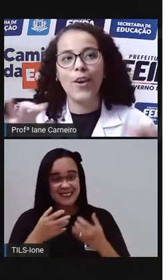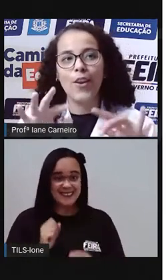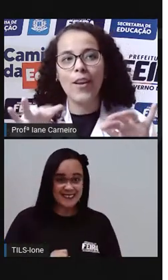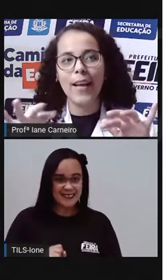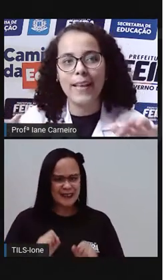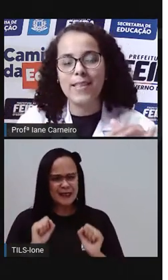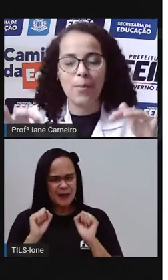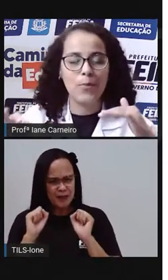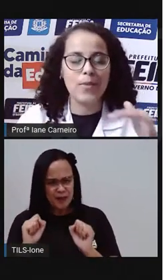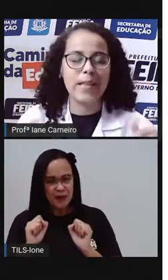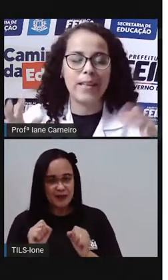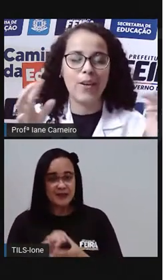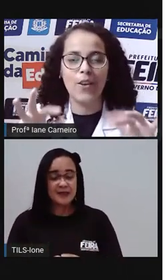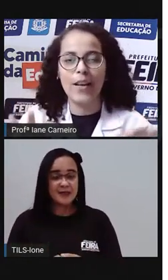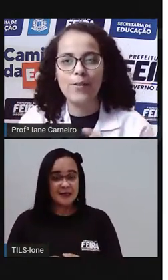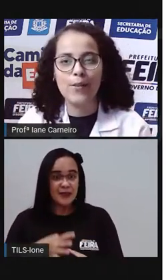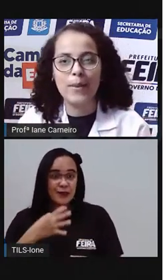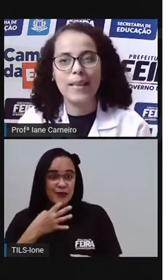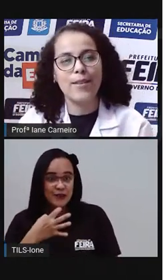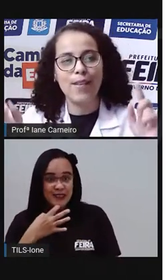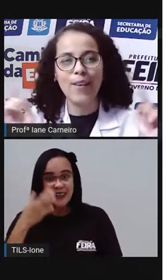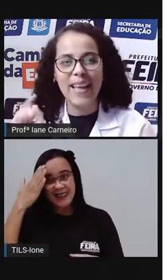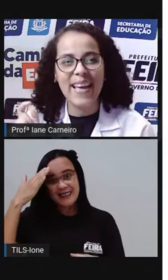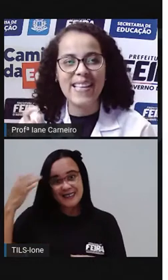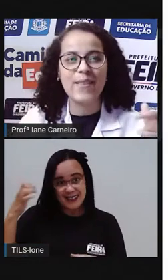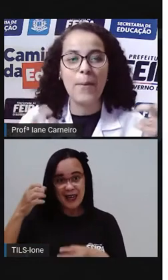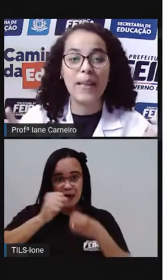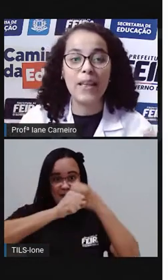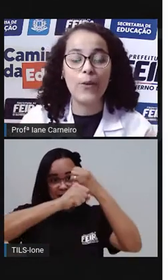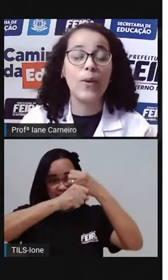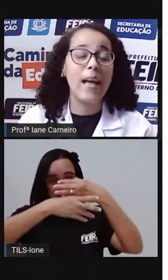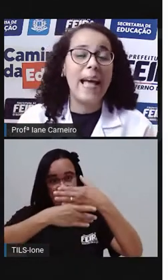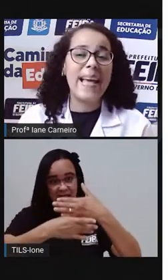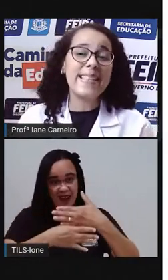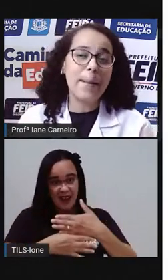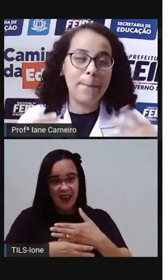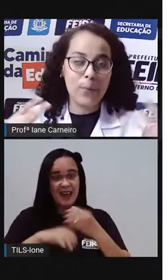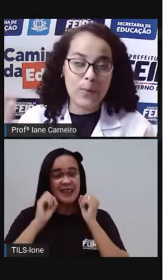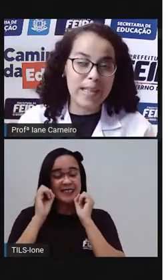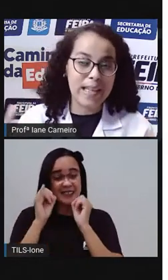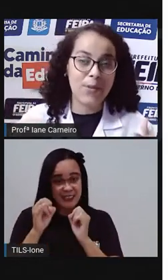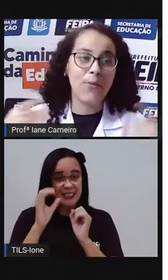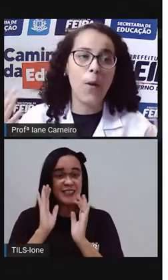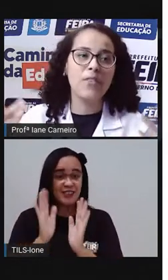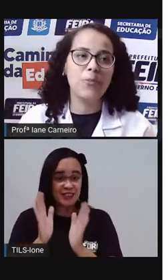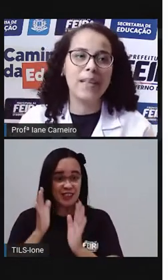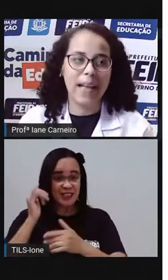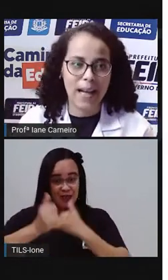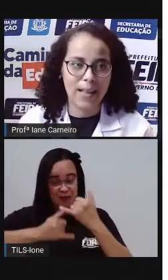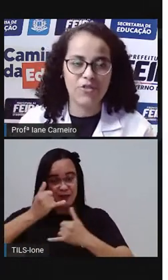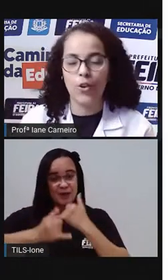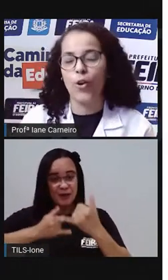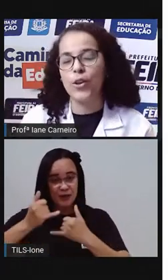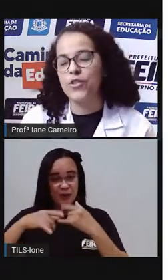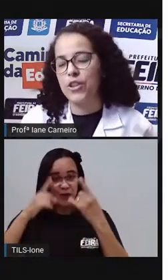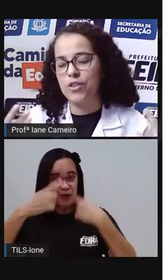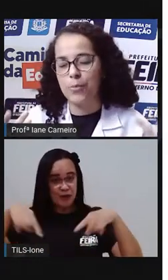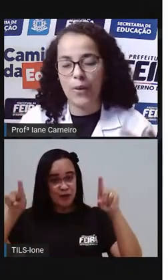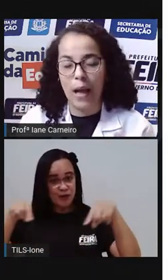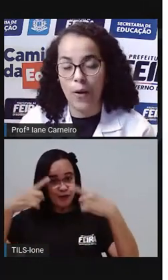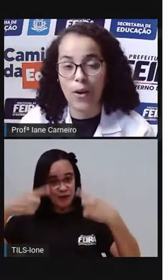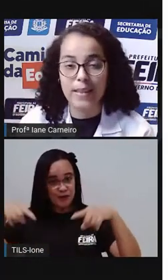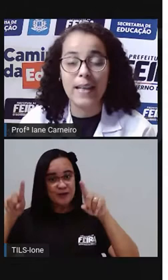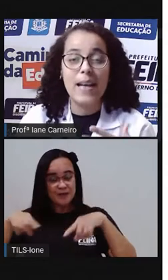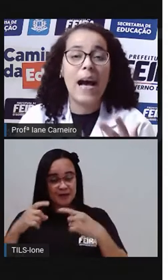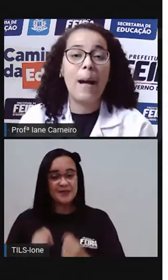parlenda, coloca aí essa música, né, coloca aí nos comentários, eu conheço, eu brinco. Essa música, essa forma de brincar, de roda, de